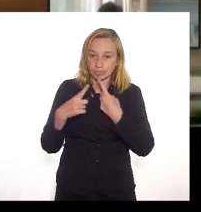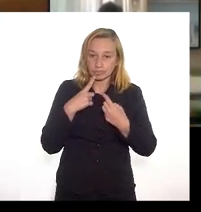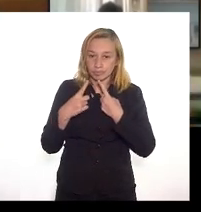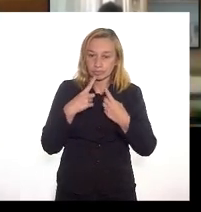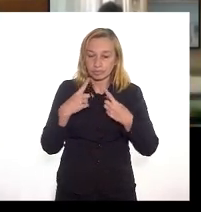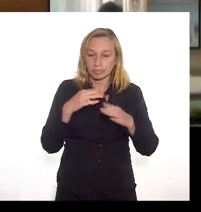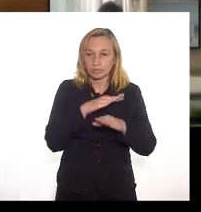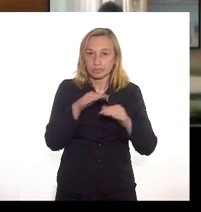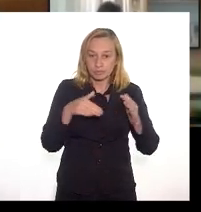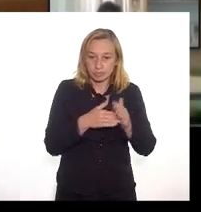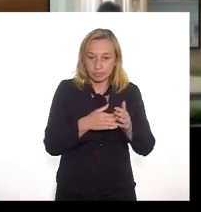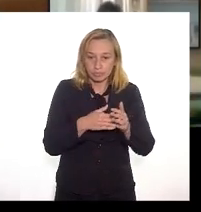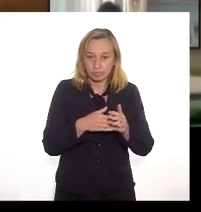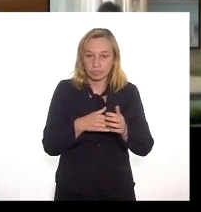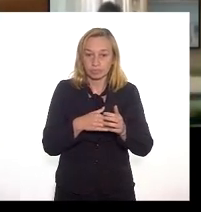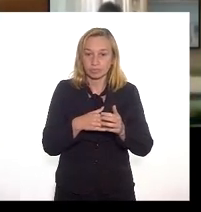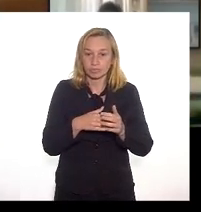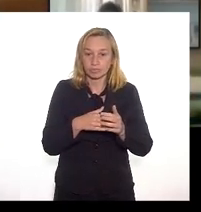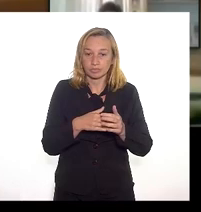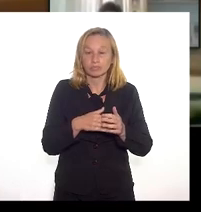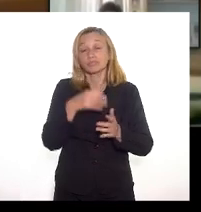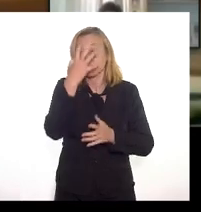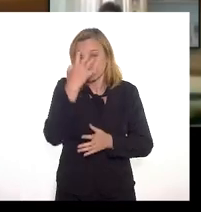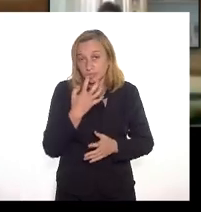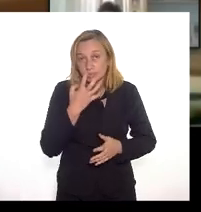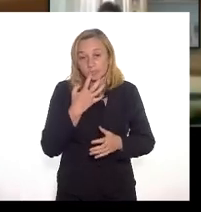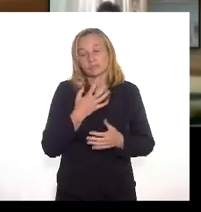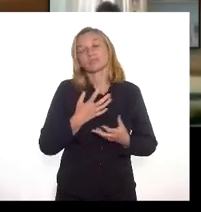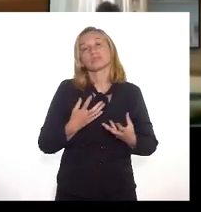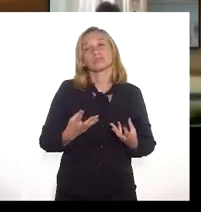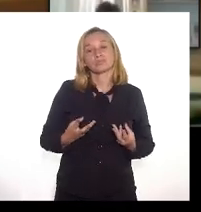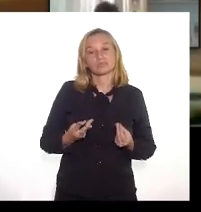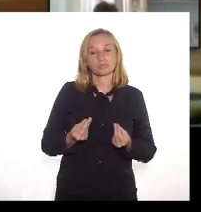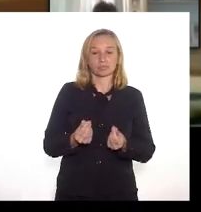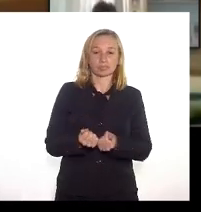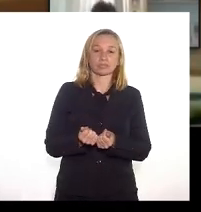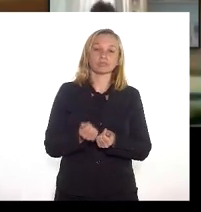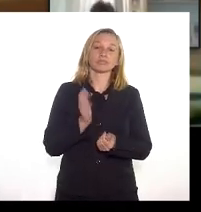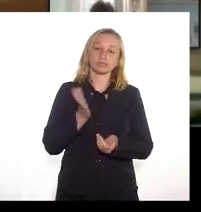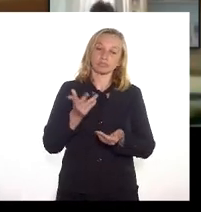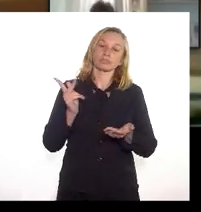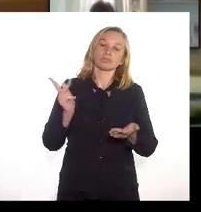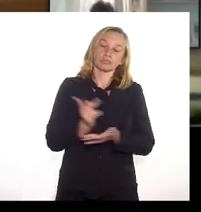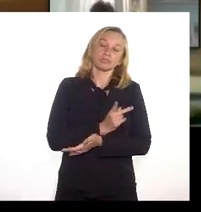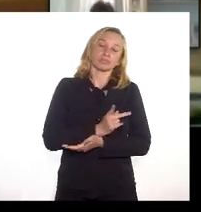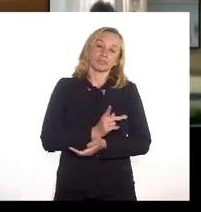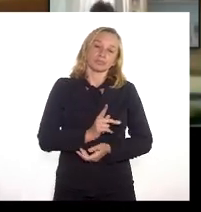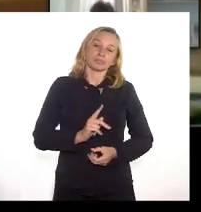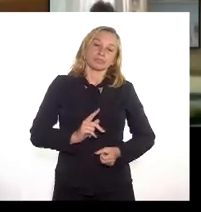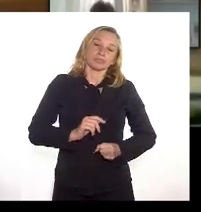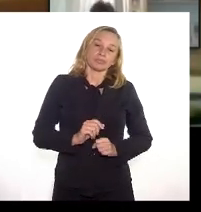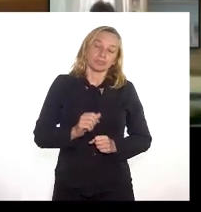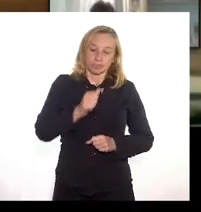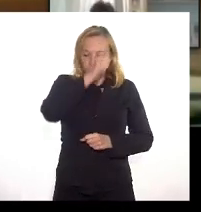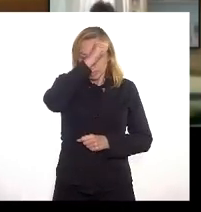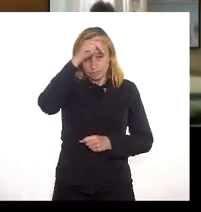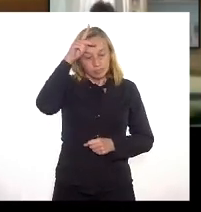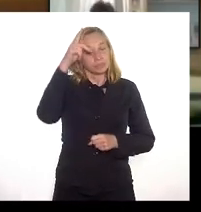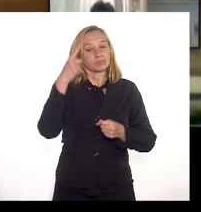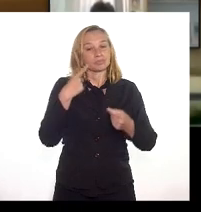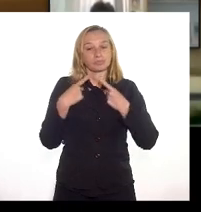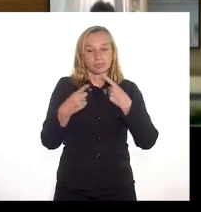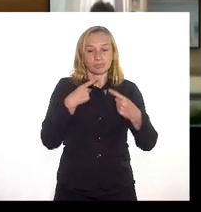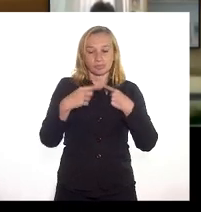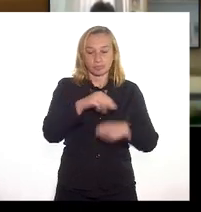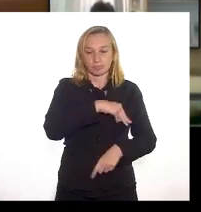mencionado no início de uma forma muito séria muito ociosa como já vem sendo buscado a prefeitura vem dialogando com o